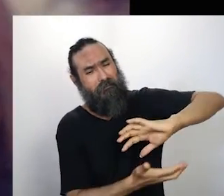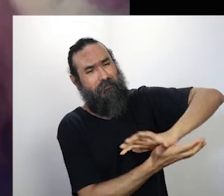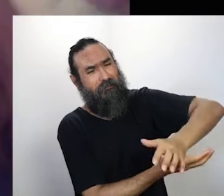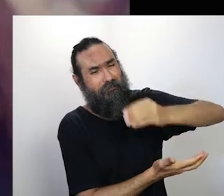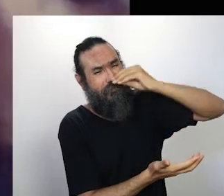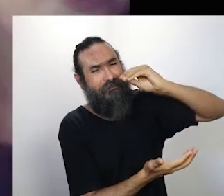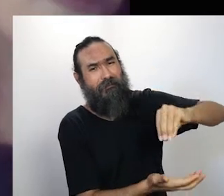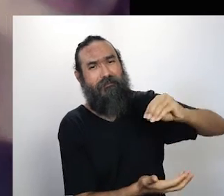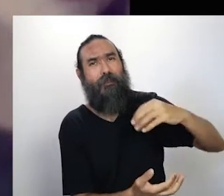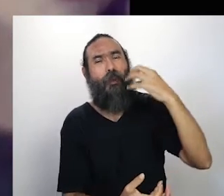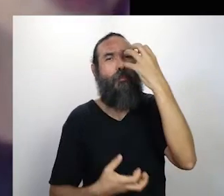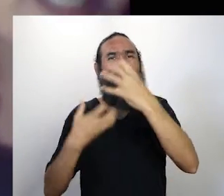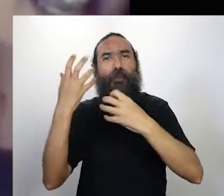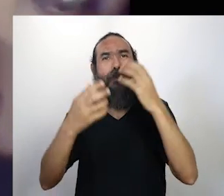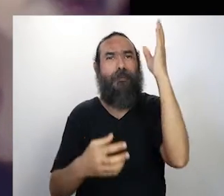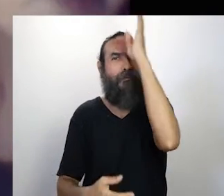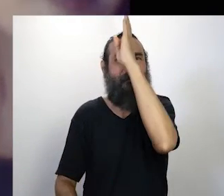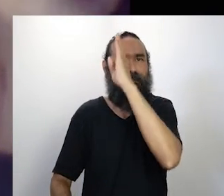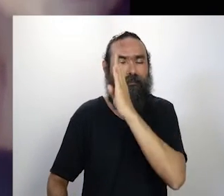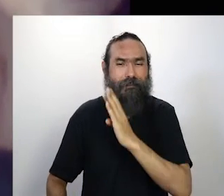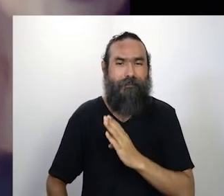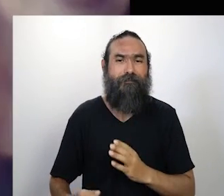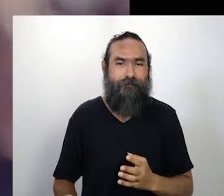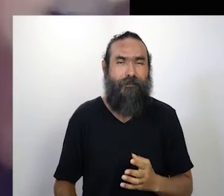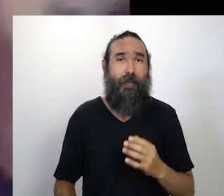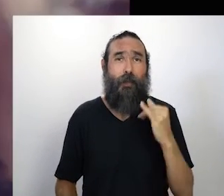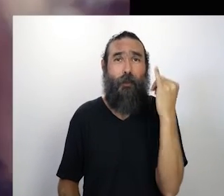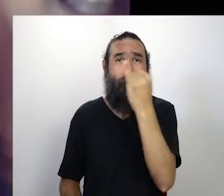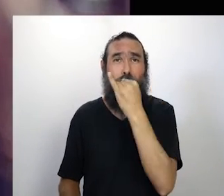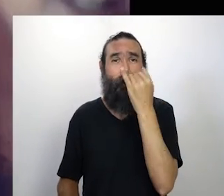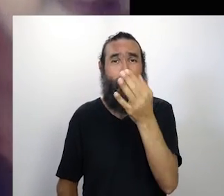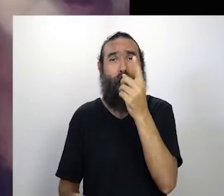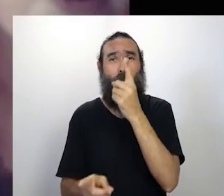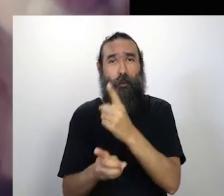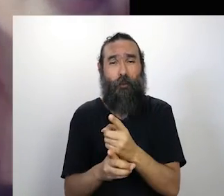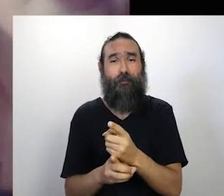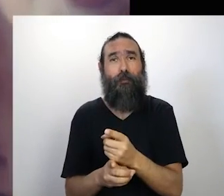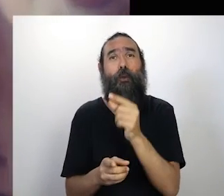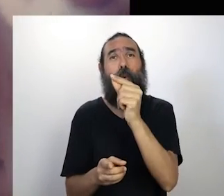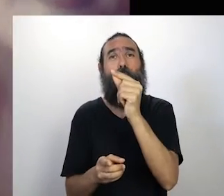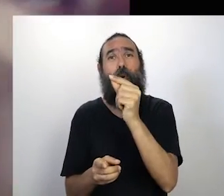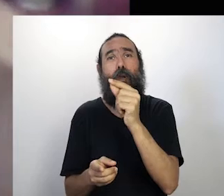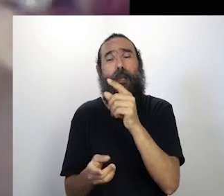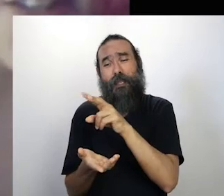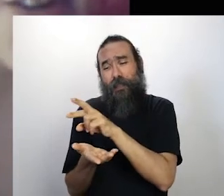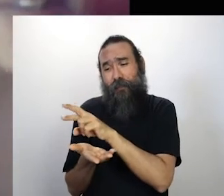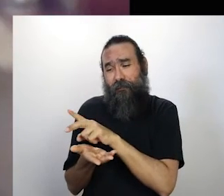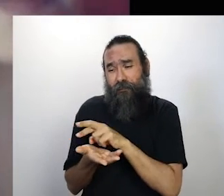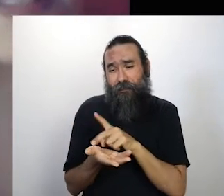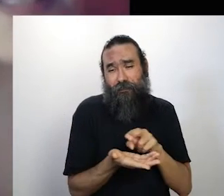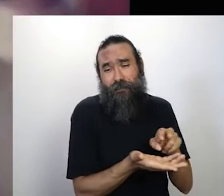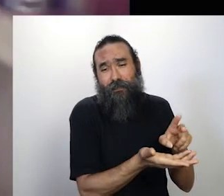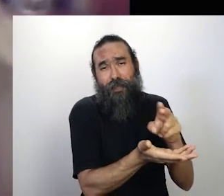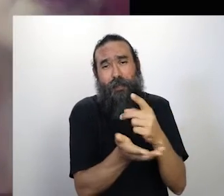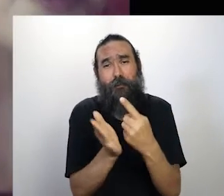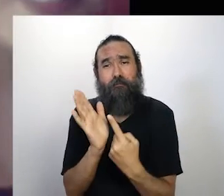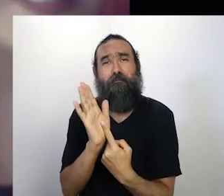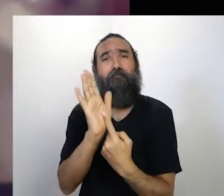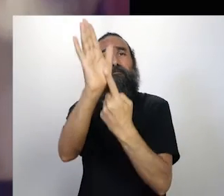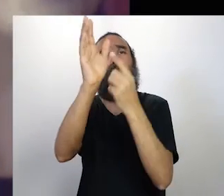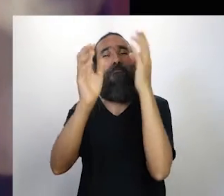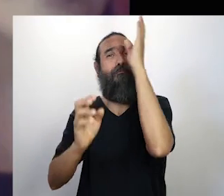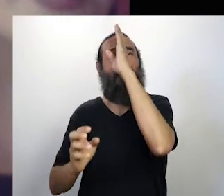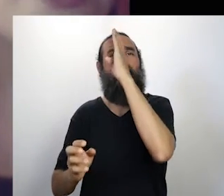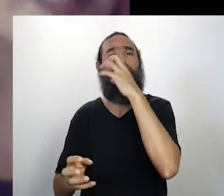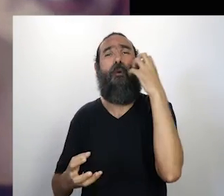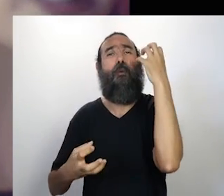cenário musical, do mainstream. É um espaço onde a diversidade pulsa, onde a gente consegue perceber que a música